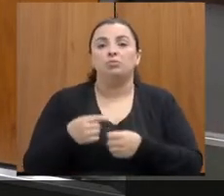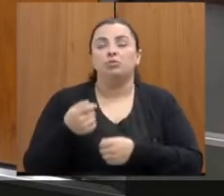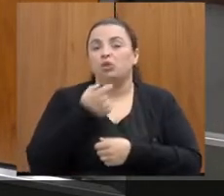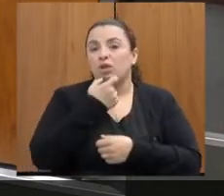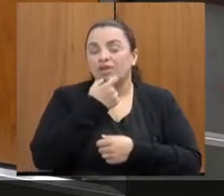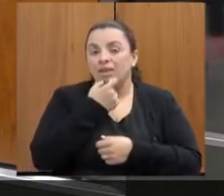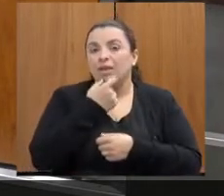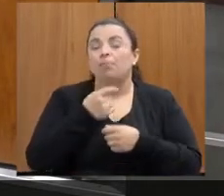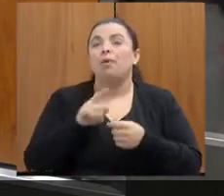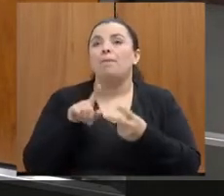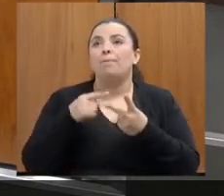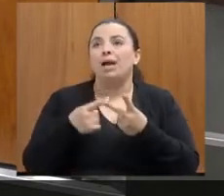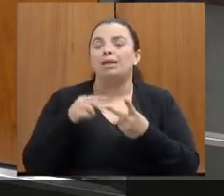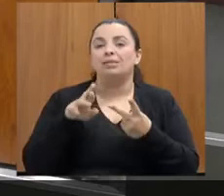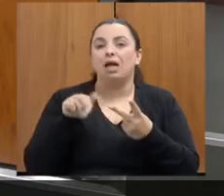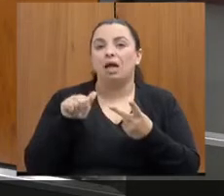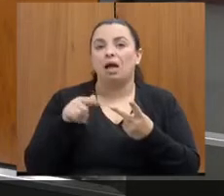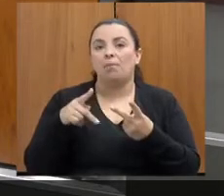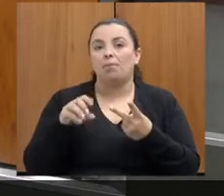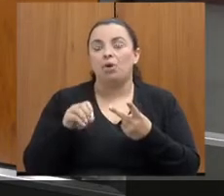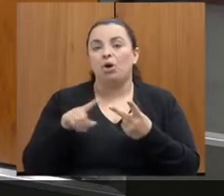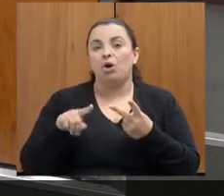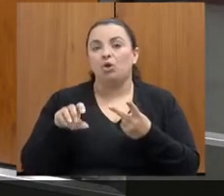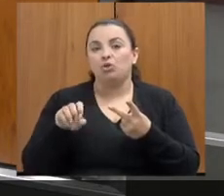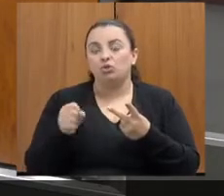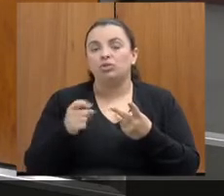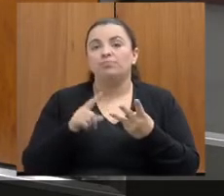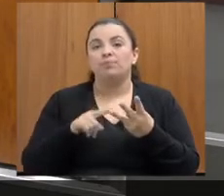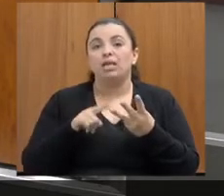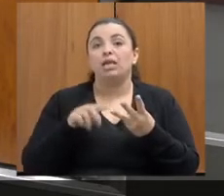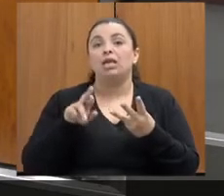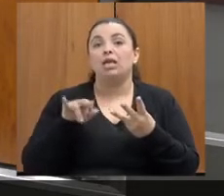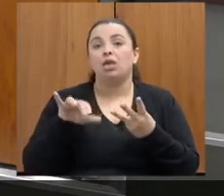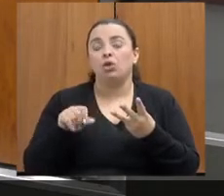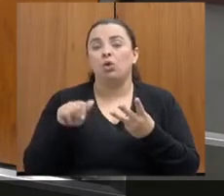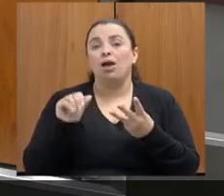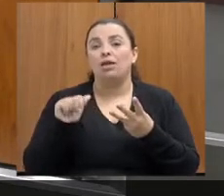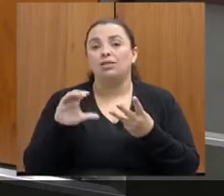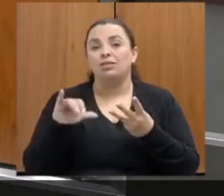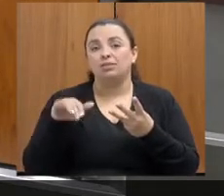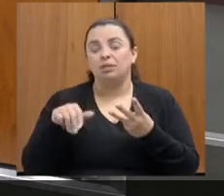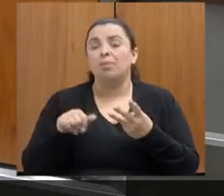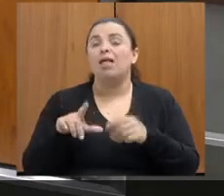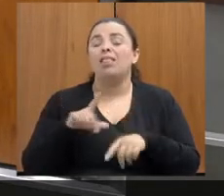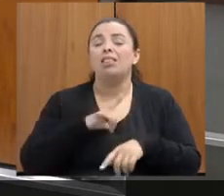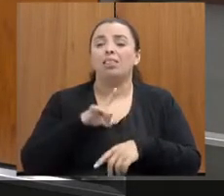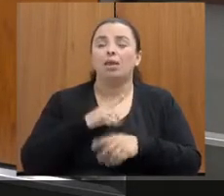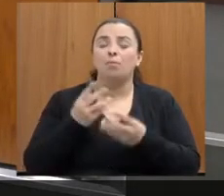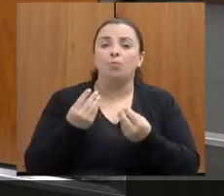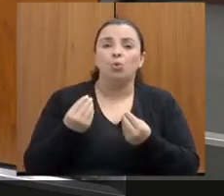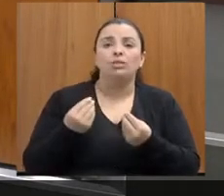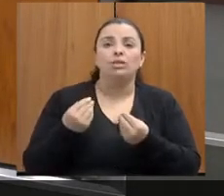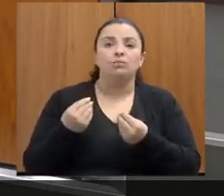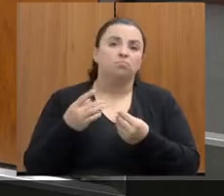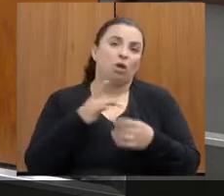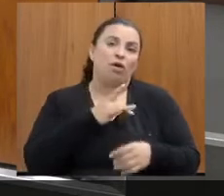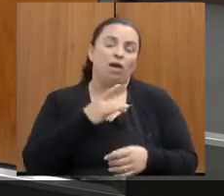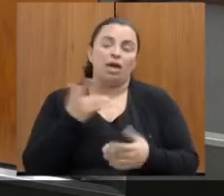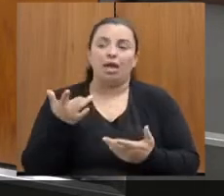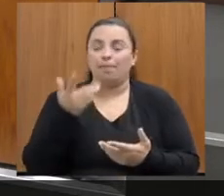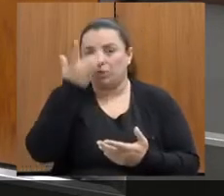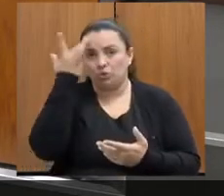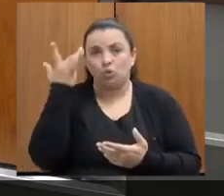Rio Acima. Então, muita demanda espontânea e as pessoas que vêm dessa região também precisam ser